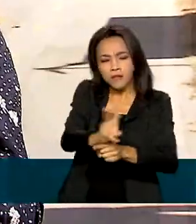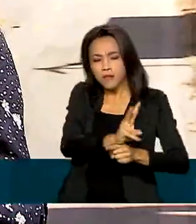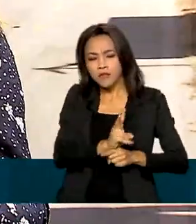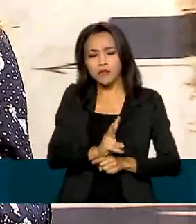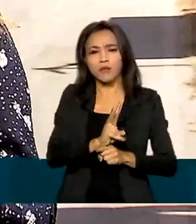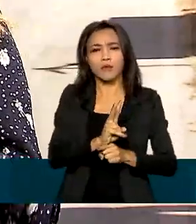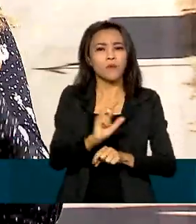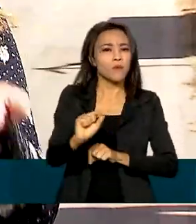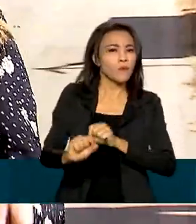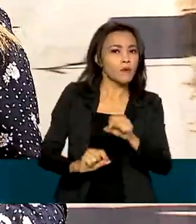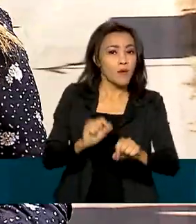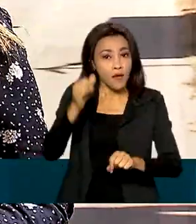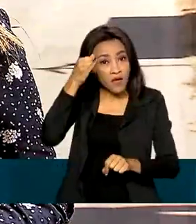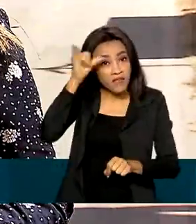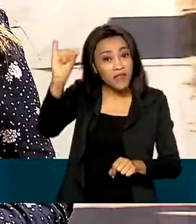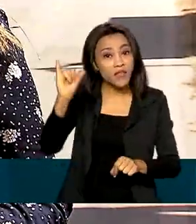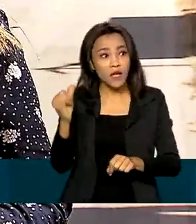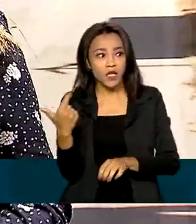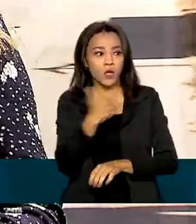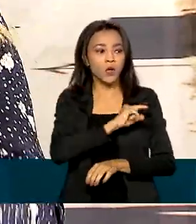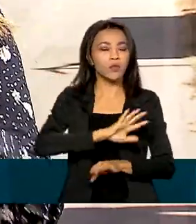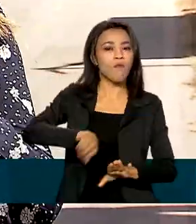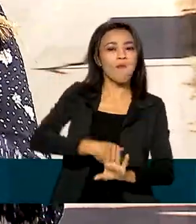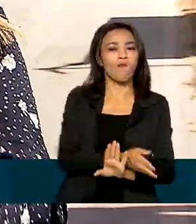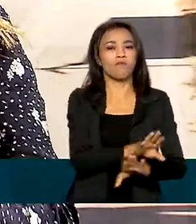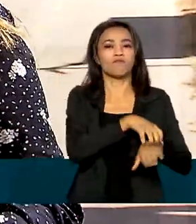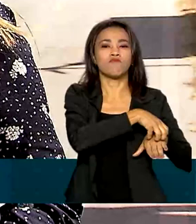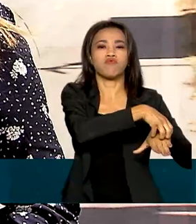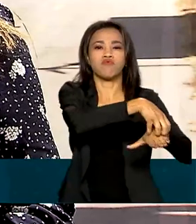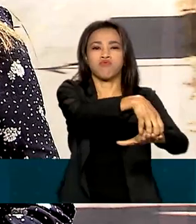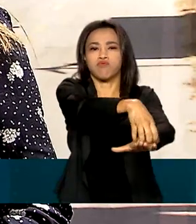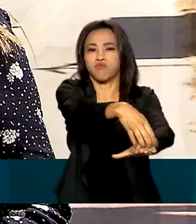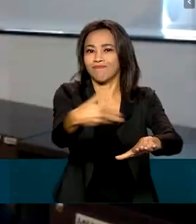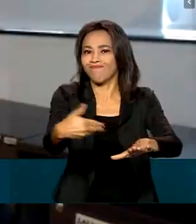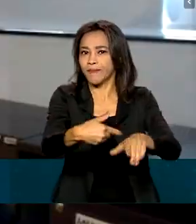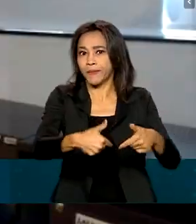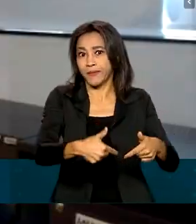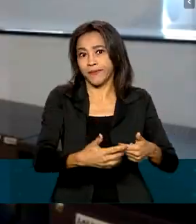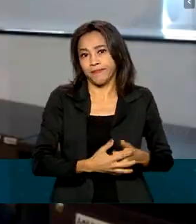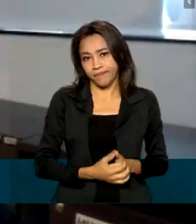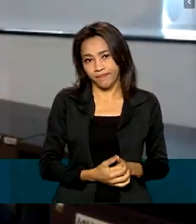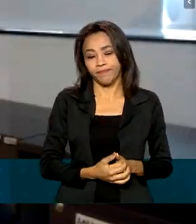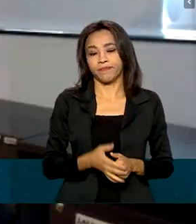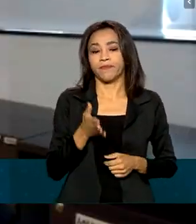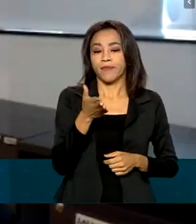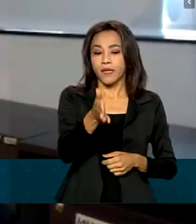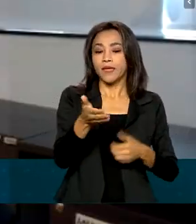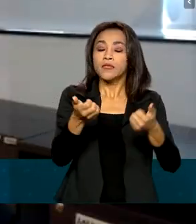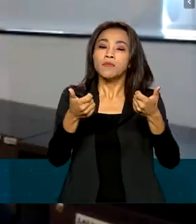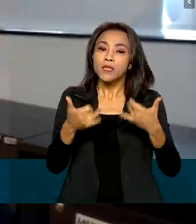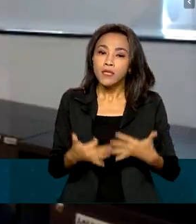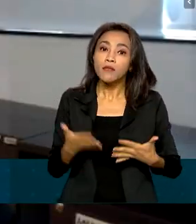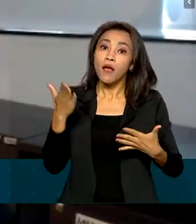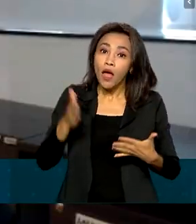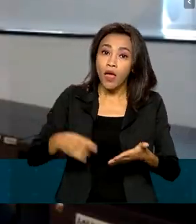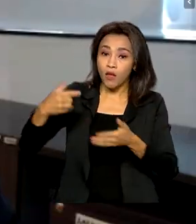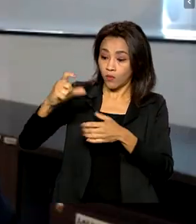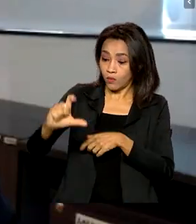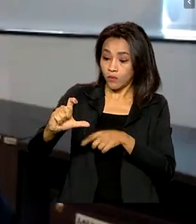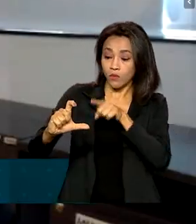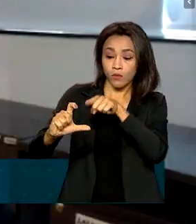evitando assim que transportadores ilegais atuem no mercado. Ele serve, sim, como base para